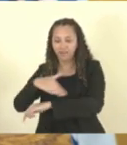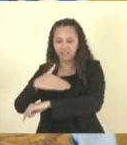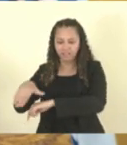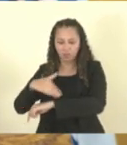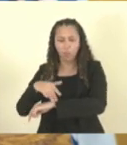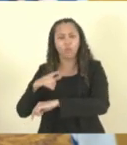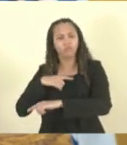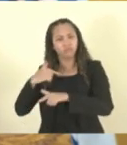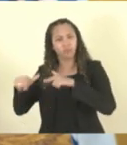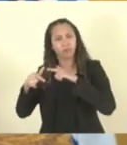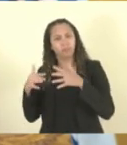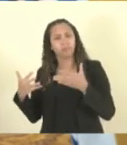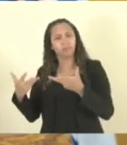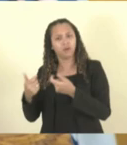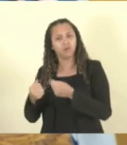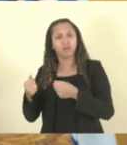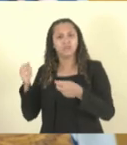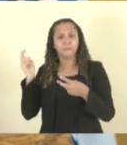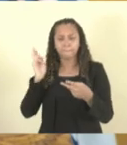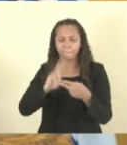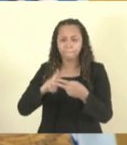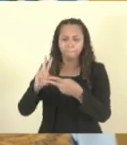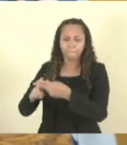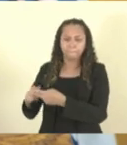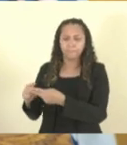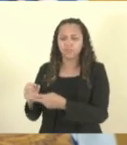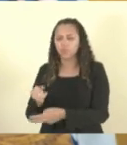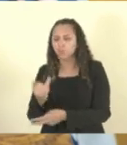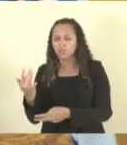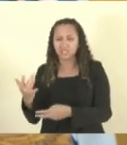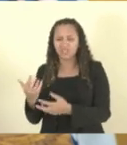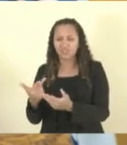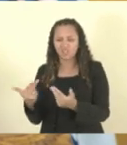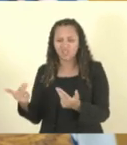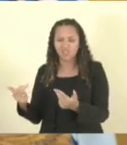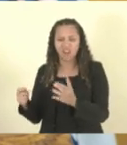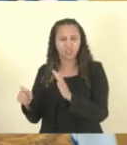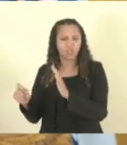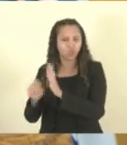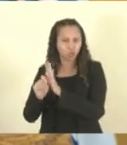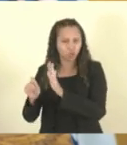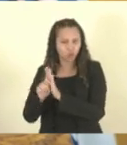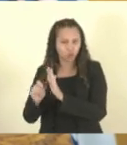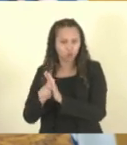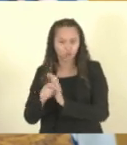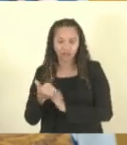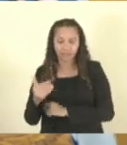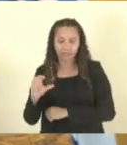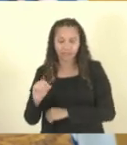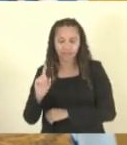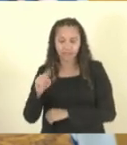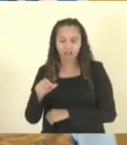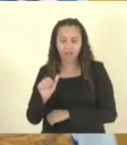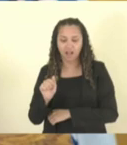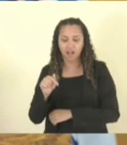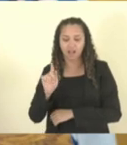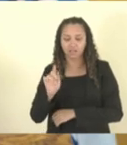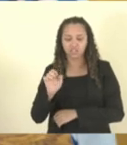maravilhoso apreendendo uma quantidade imensa de drogas, dez são agentes de polícia.